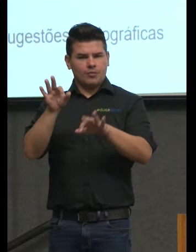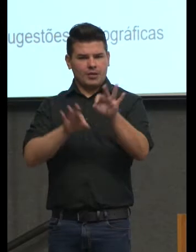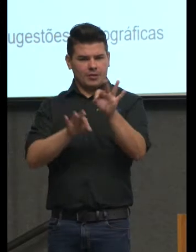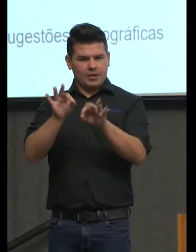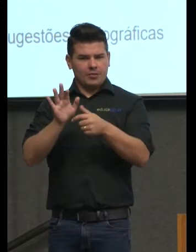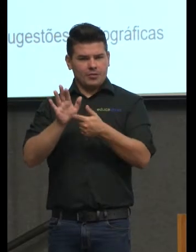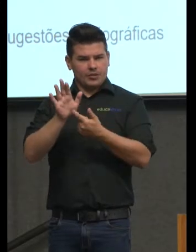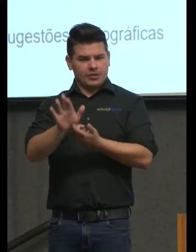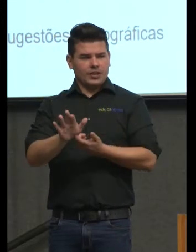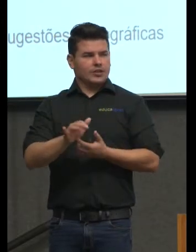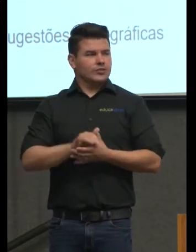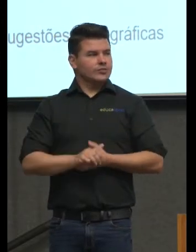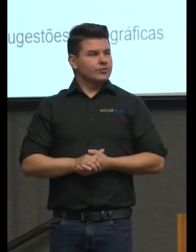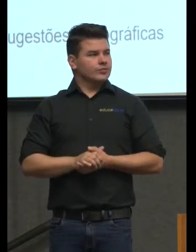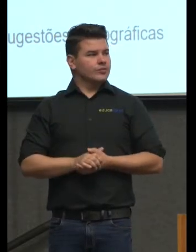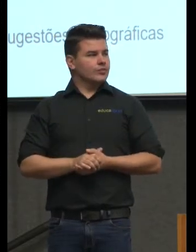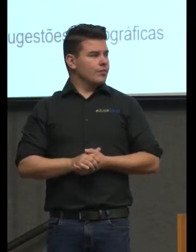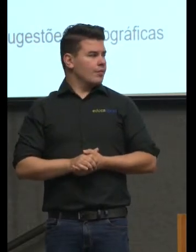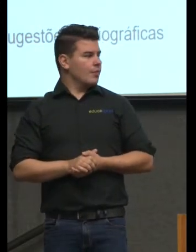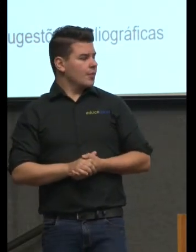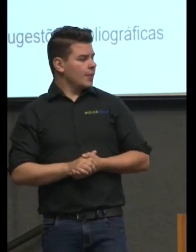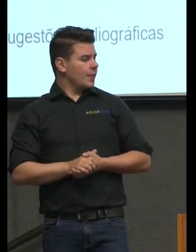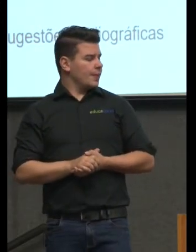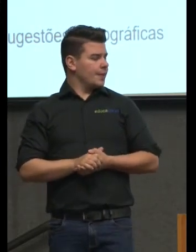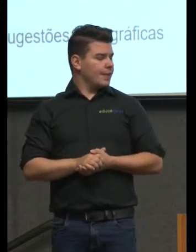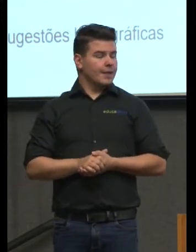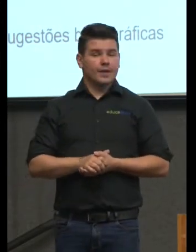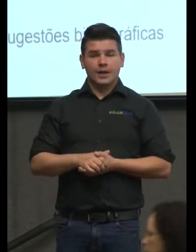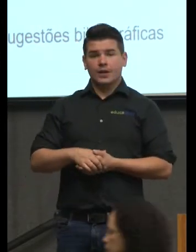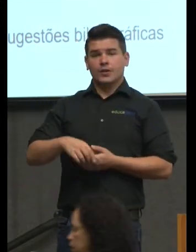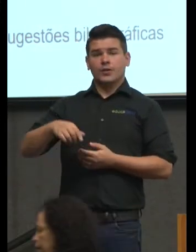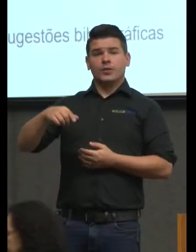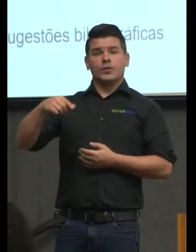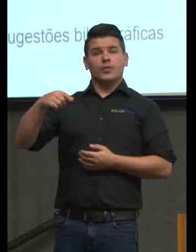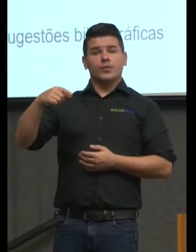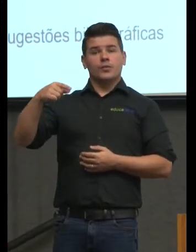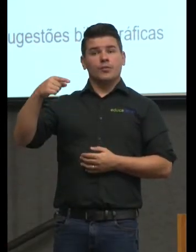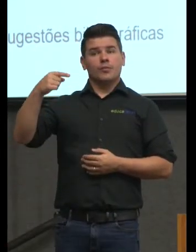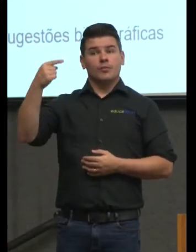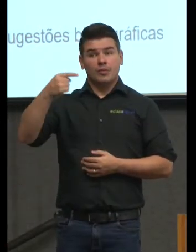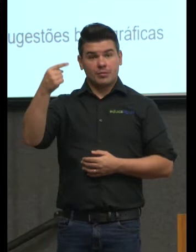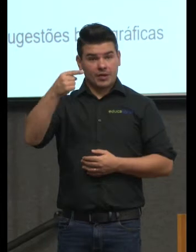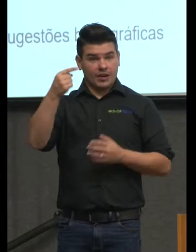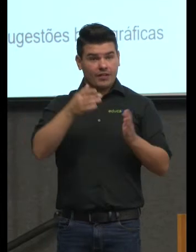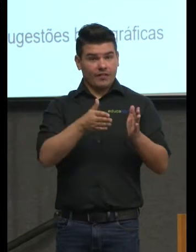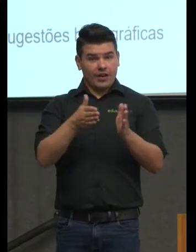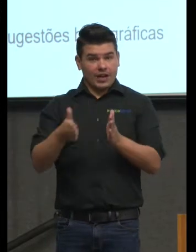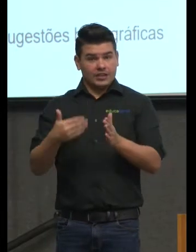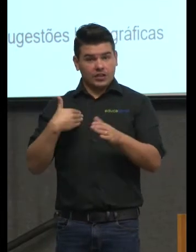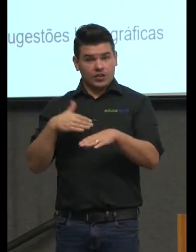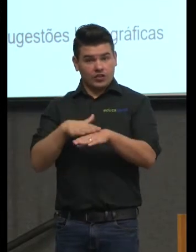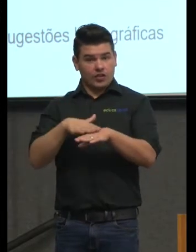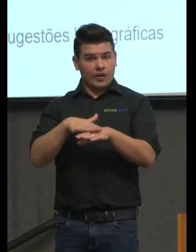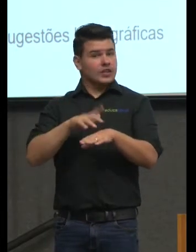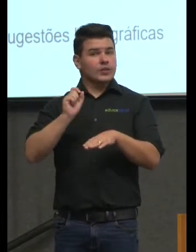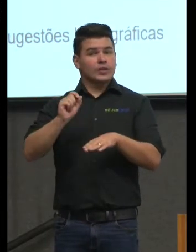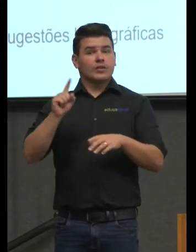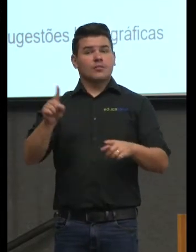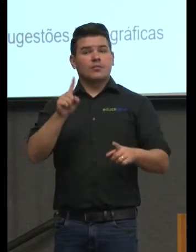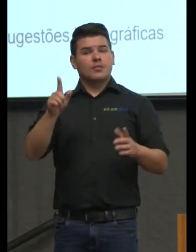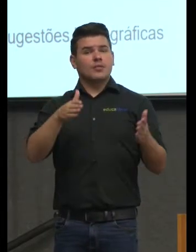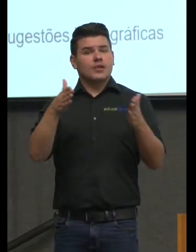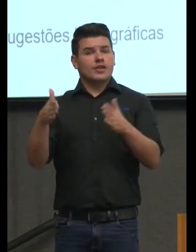então um primeiro um primeiro uma primeira fase aí da nossa conversa é sobre